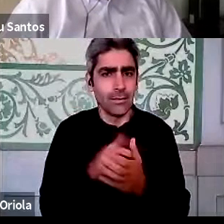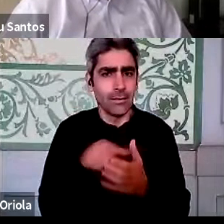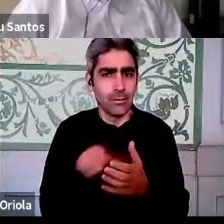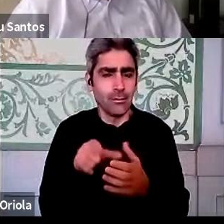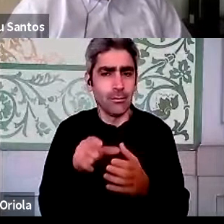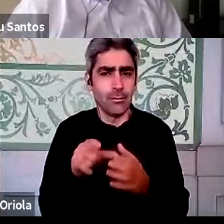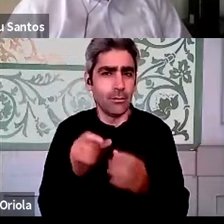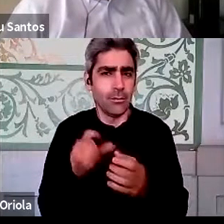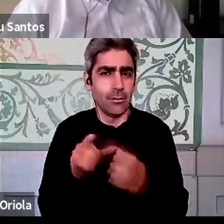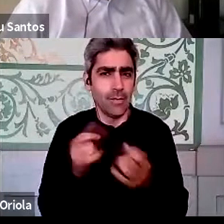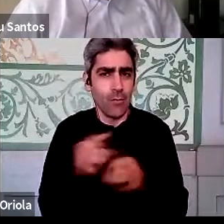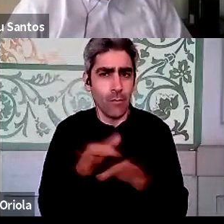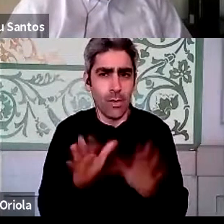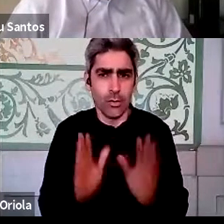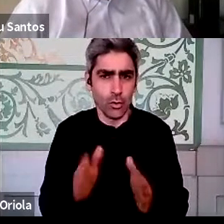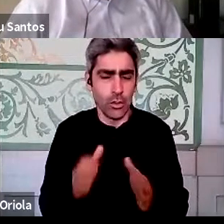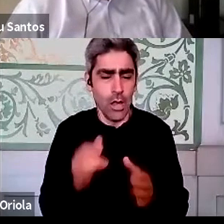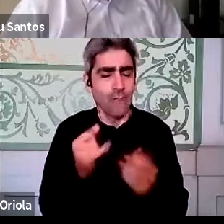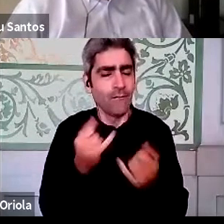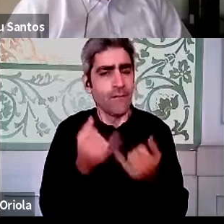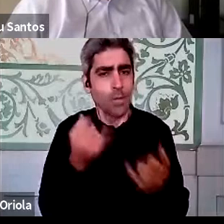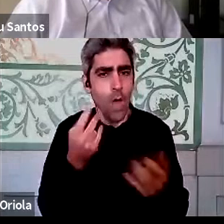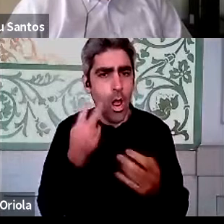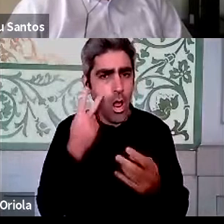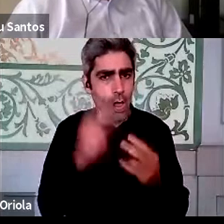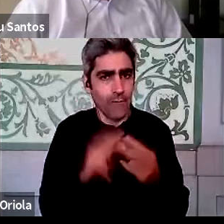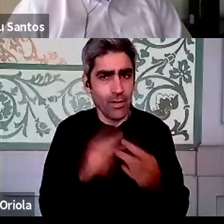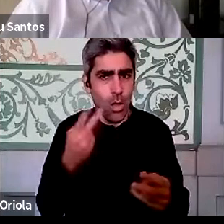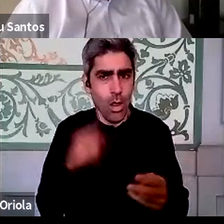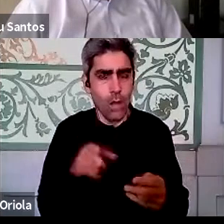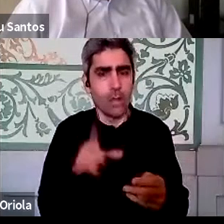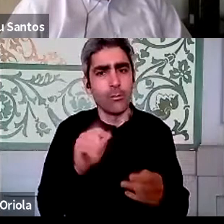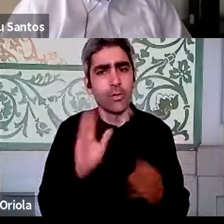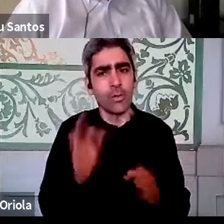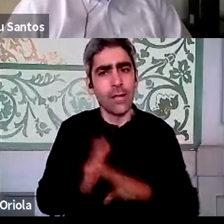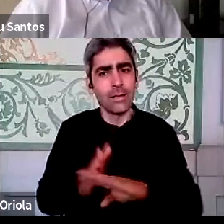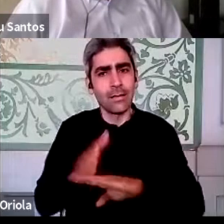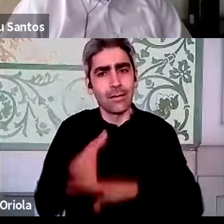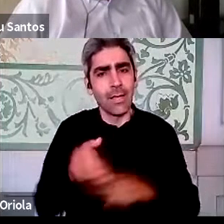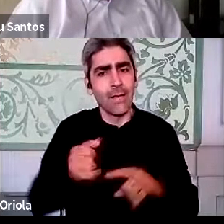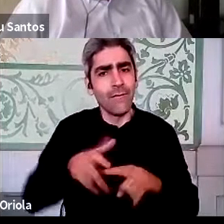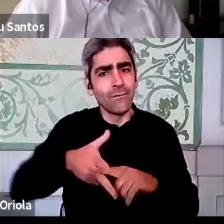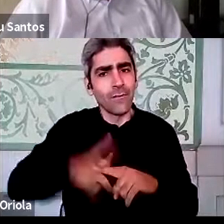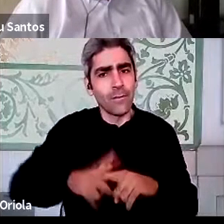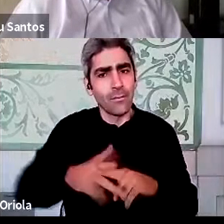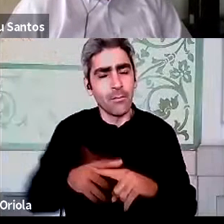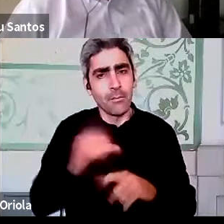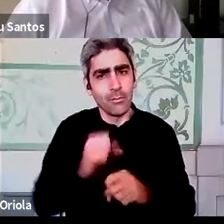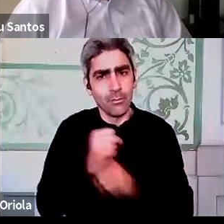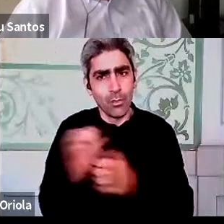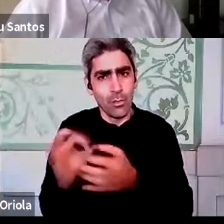informática e virtual. Também tivemos, temos também acesso, foi-nos dado também acesso a ferramentas mais de trabalho